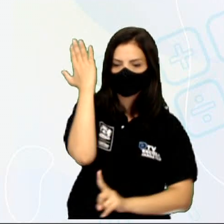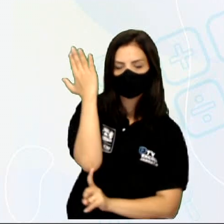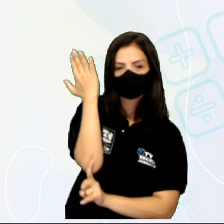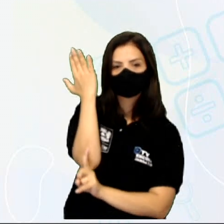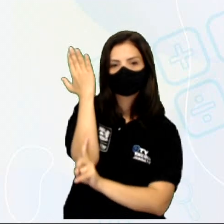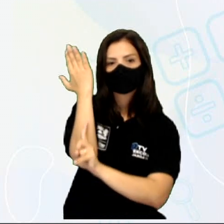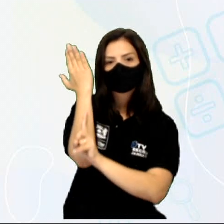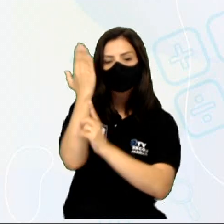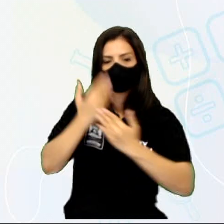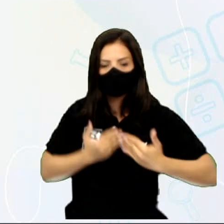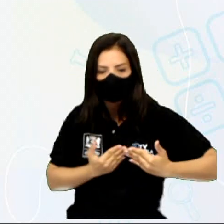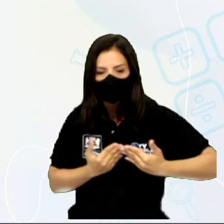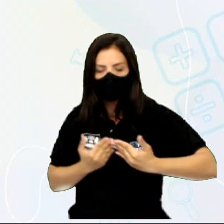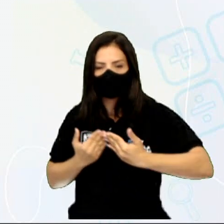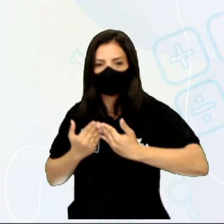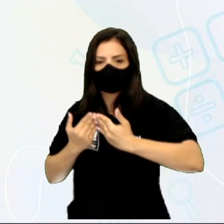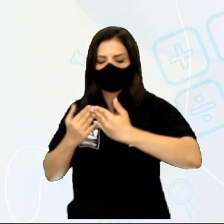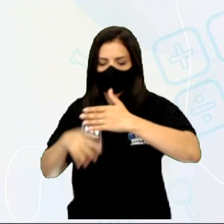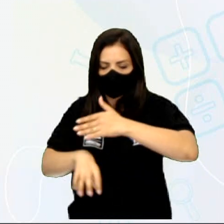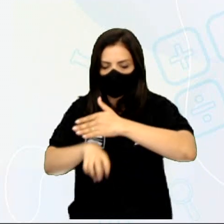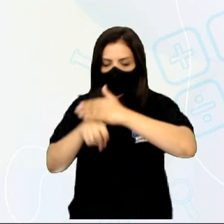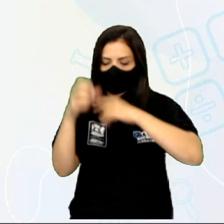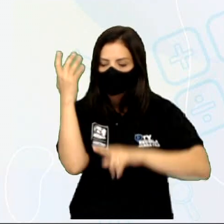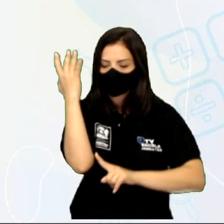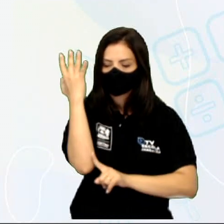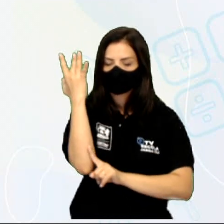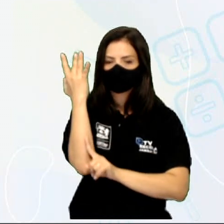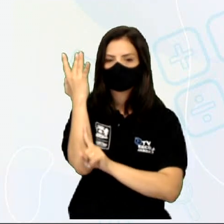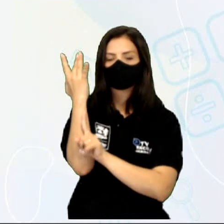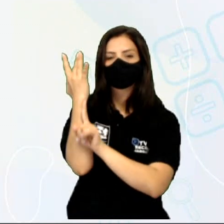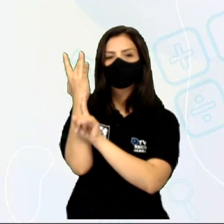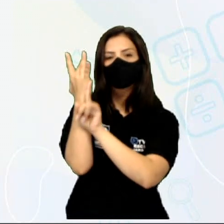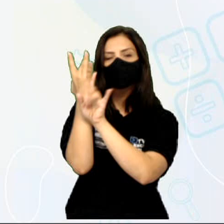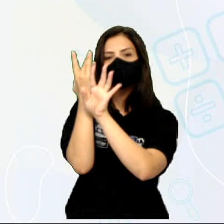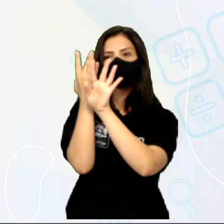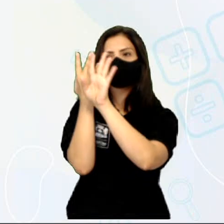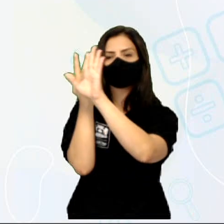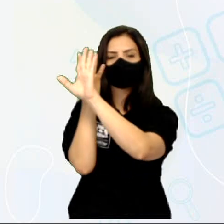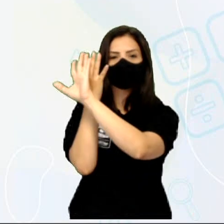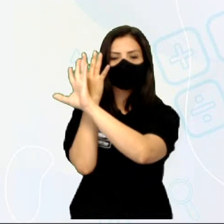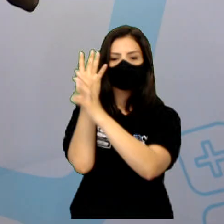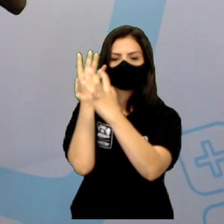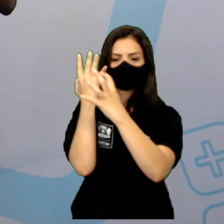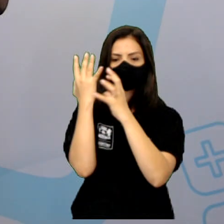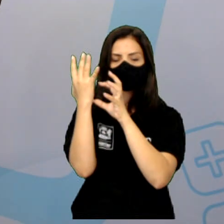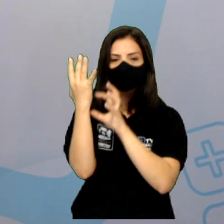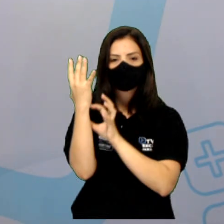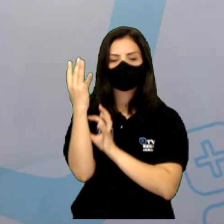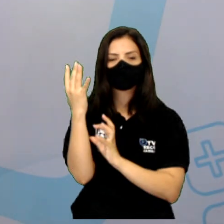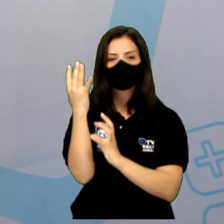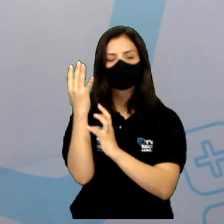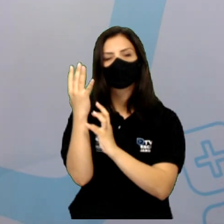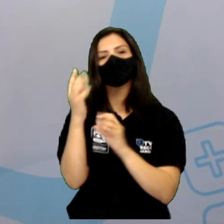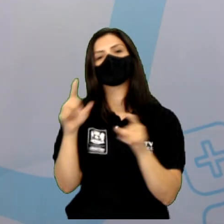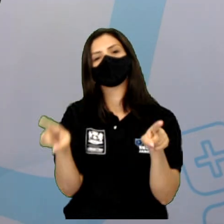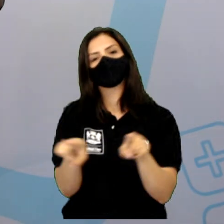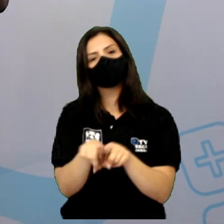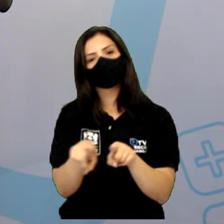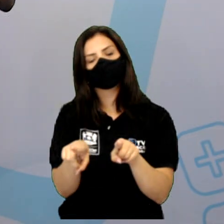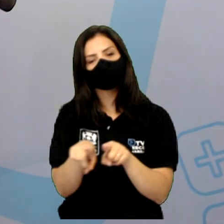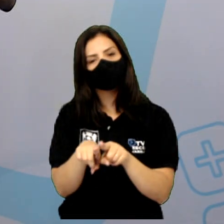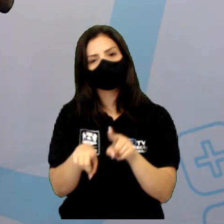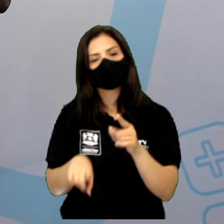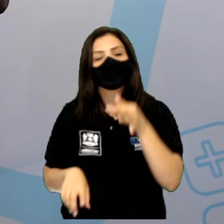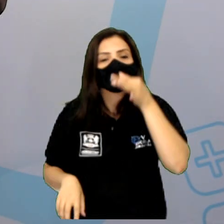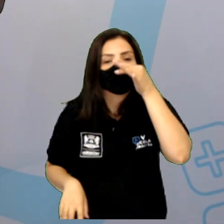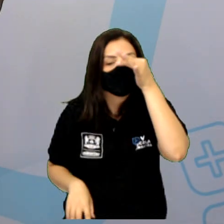seiva vegetal para as outras partes da planta. Temos também as flores,